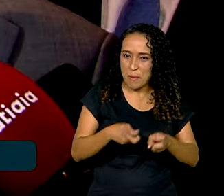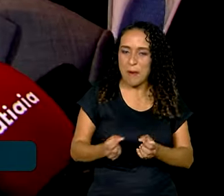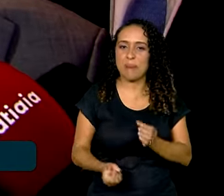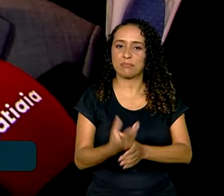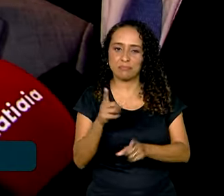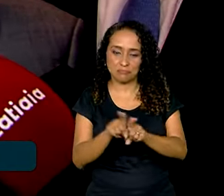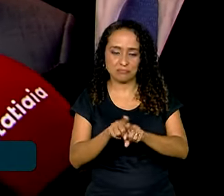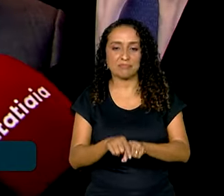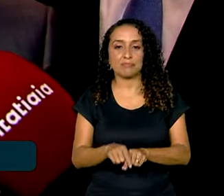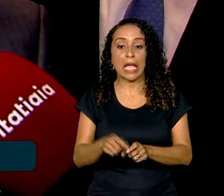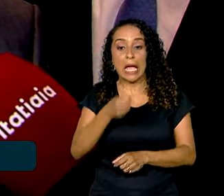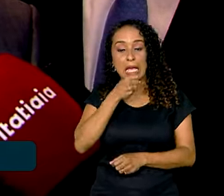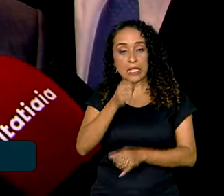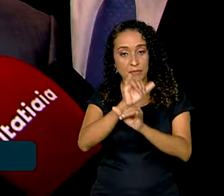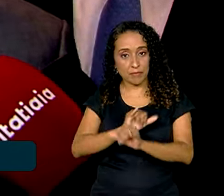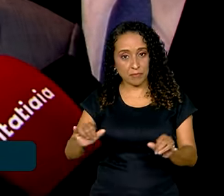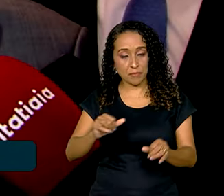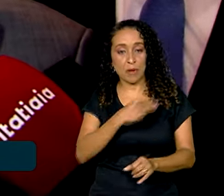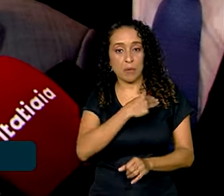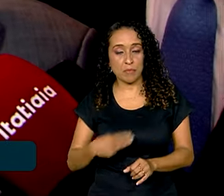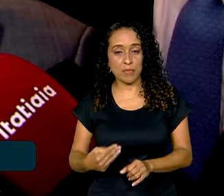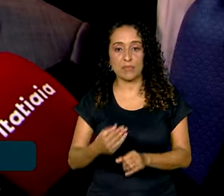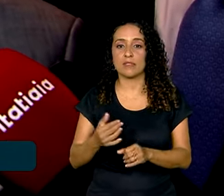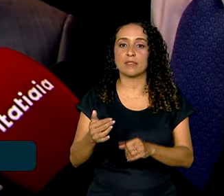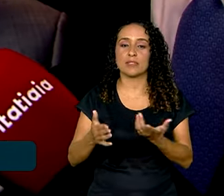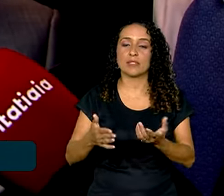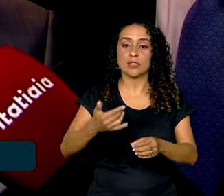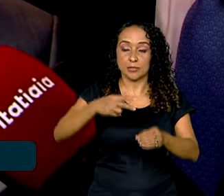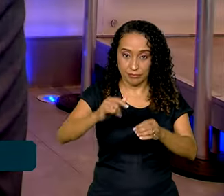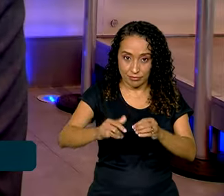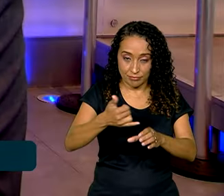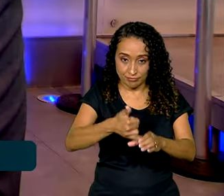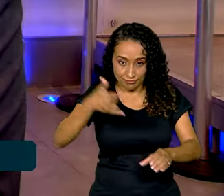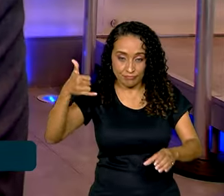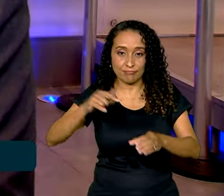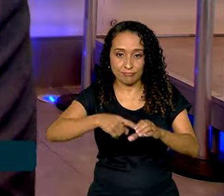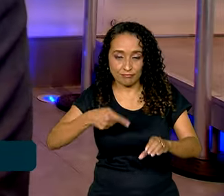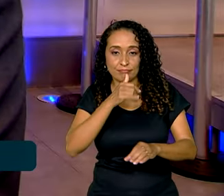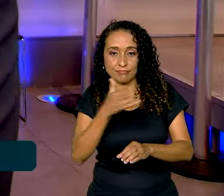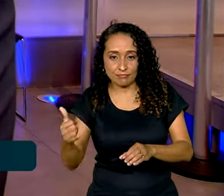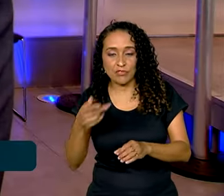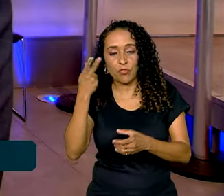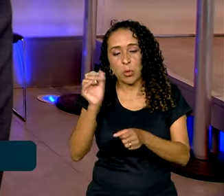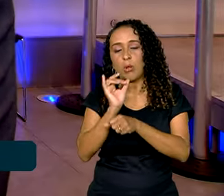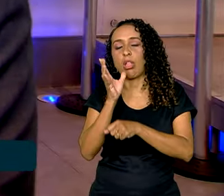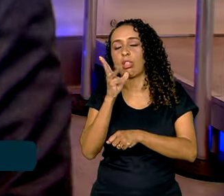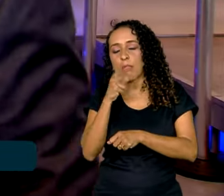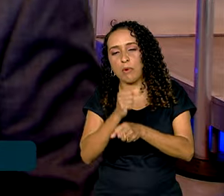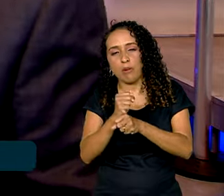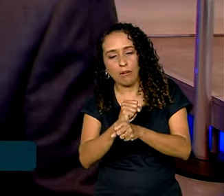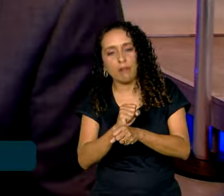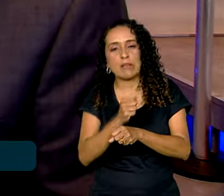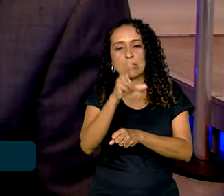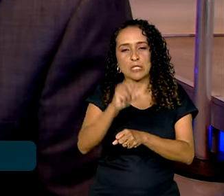Na entrevista à imprensa, o ministro de Minas e Energia, Alexandre Silveira, falou sobre a demora de 50 anos para o